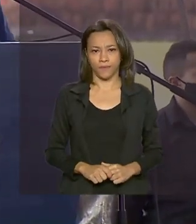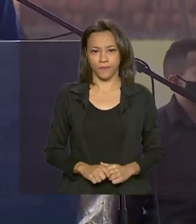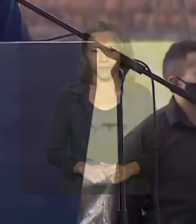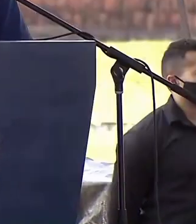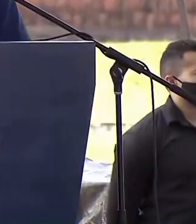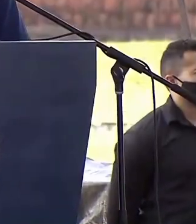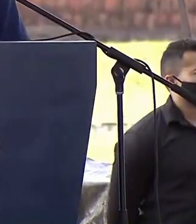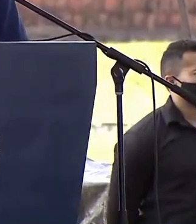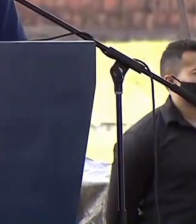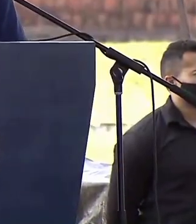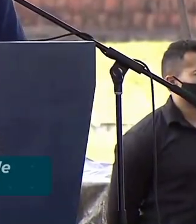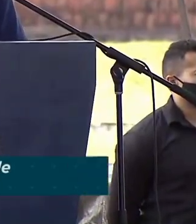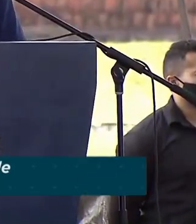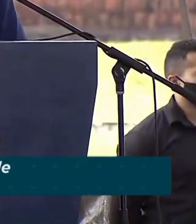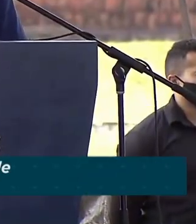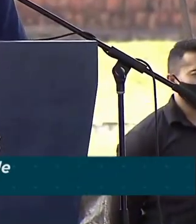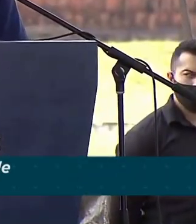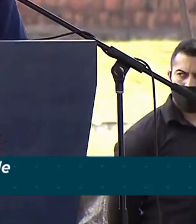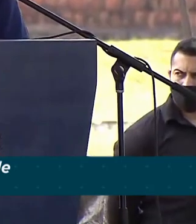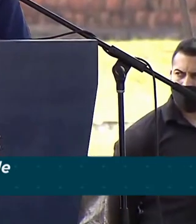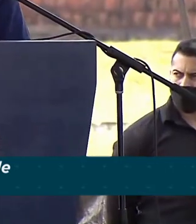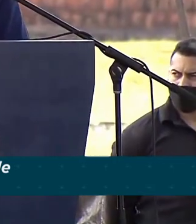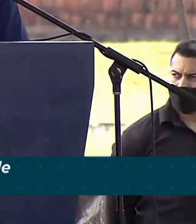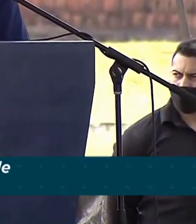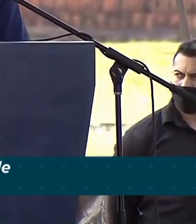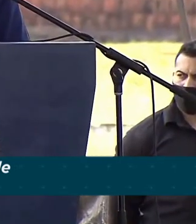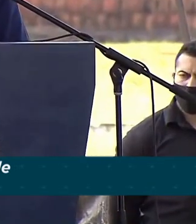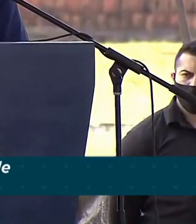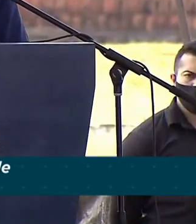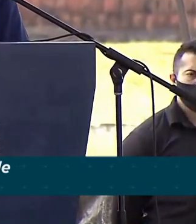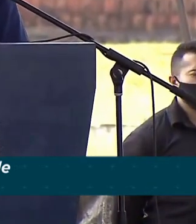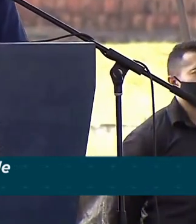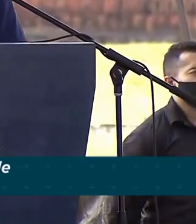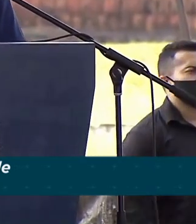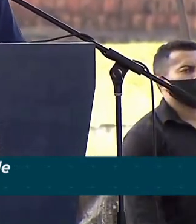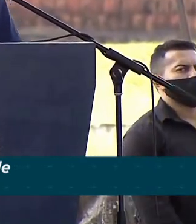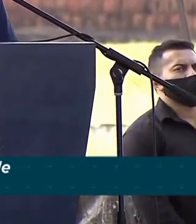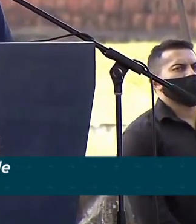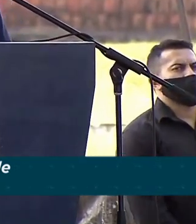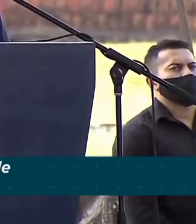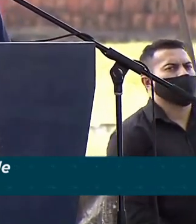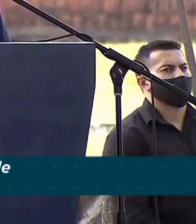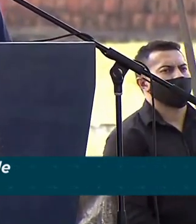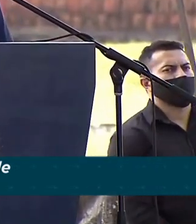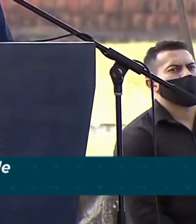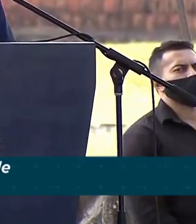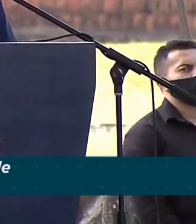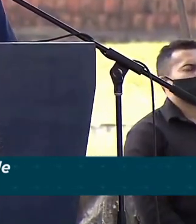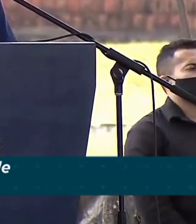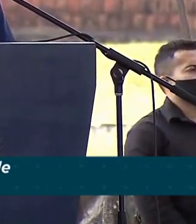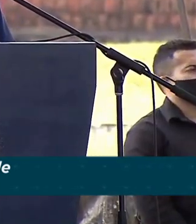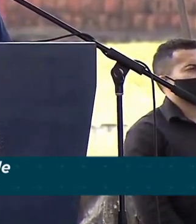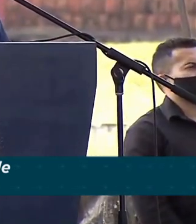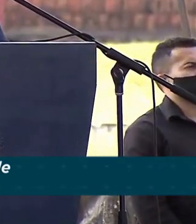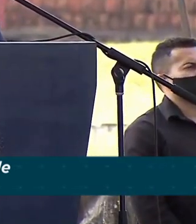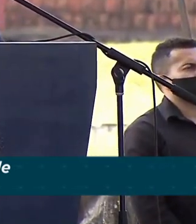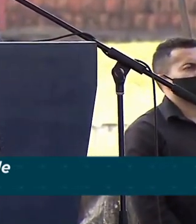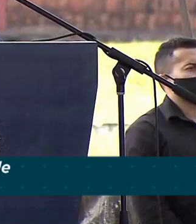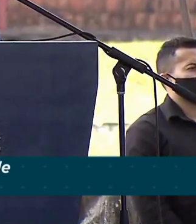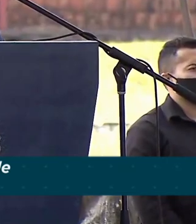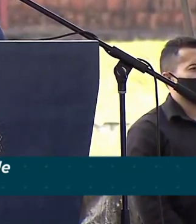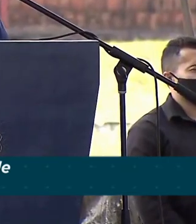ajudará e muito a nossa PF e também a nossa PRF no combate aos ilícitos, em especial,